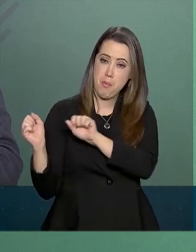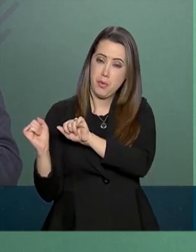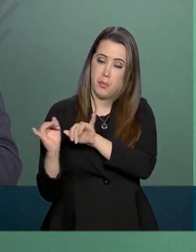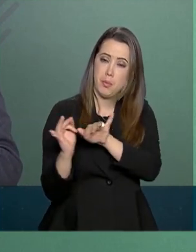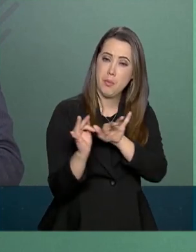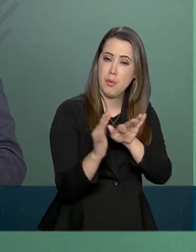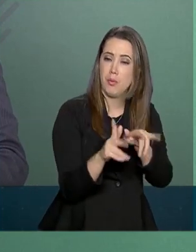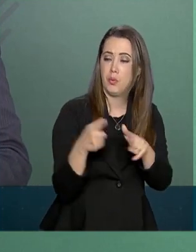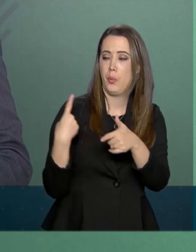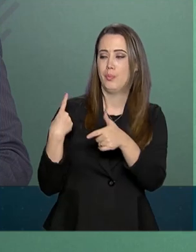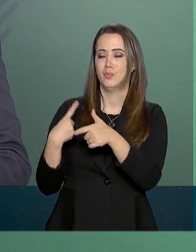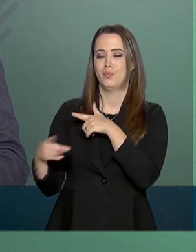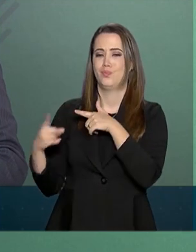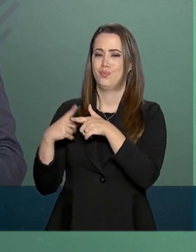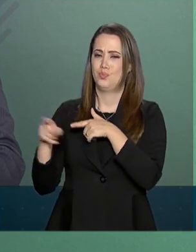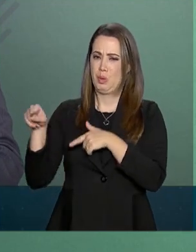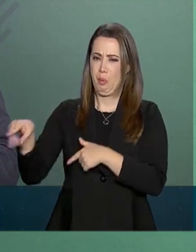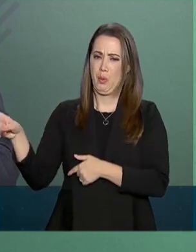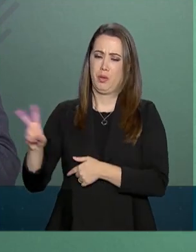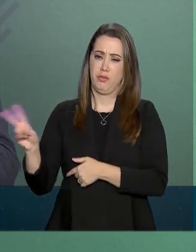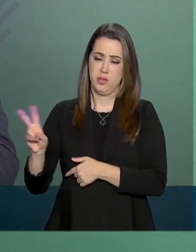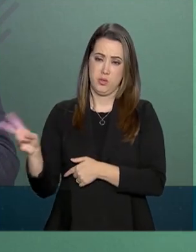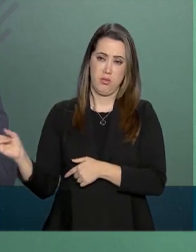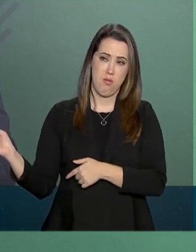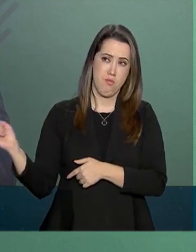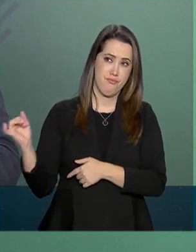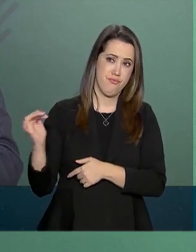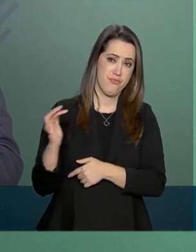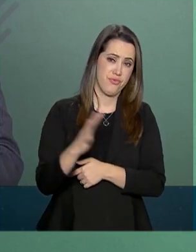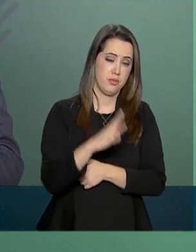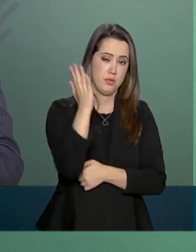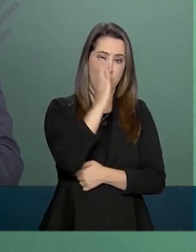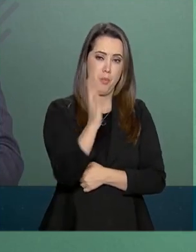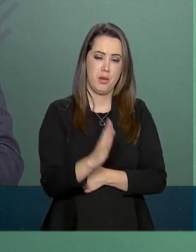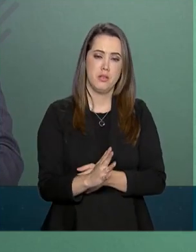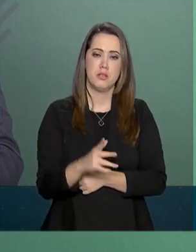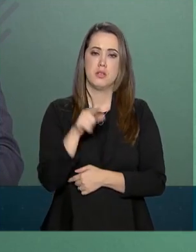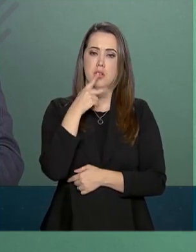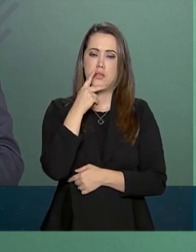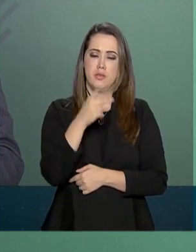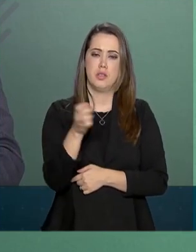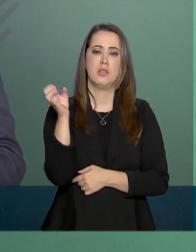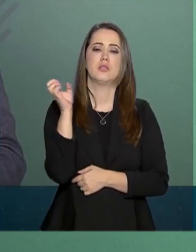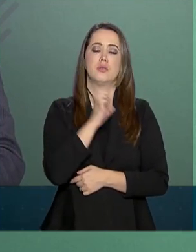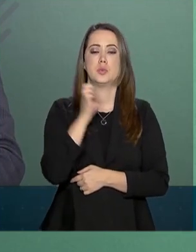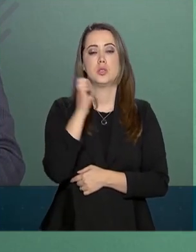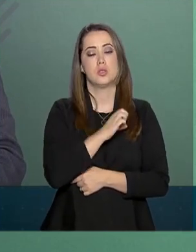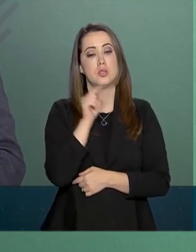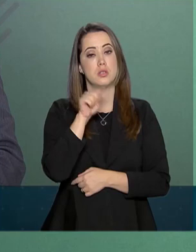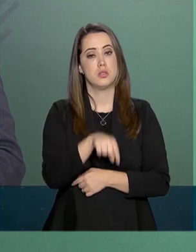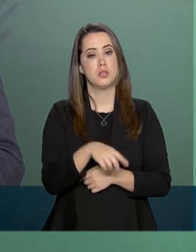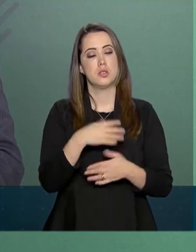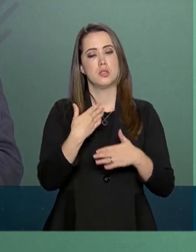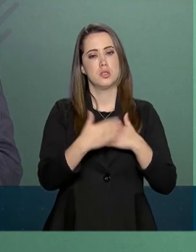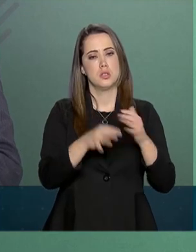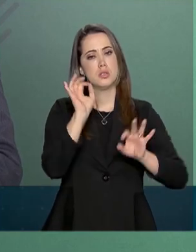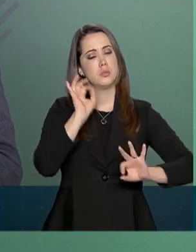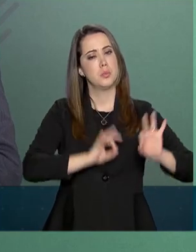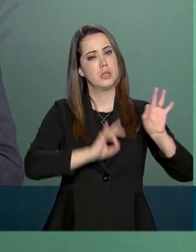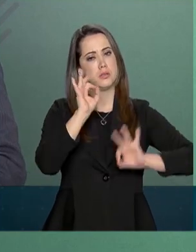crise humanitária, quando trataram das medidas emergenciais que estão sendo